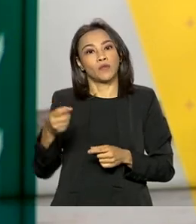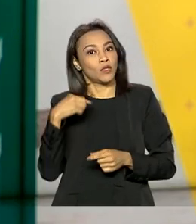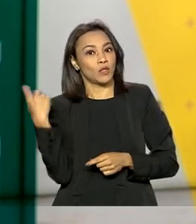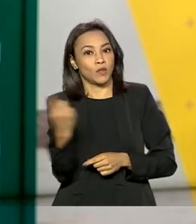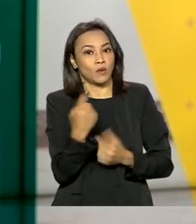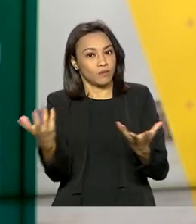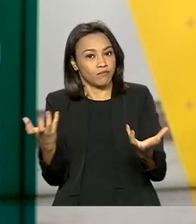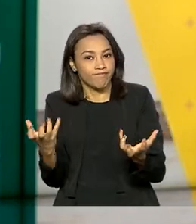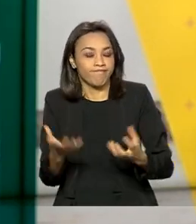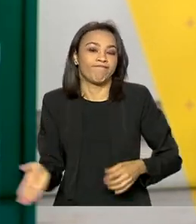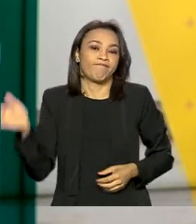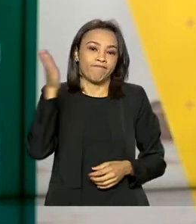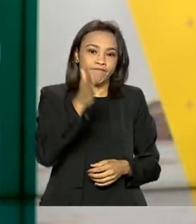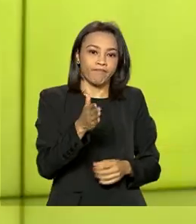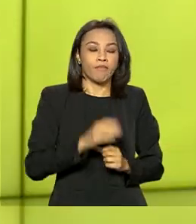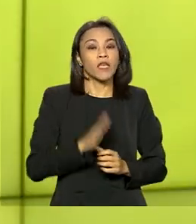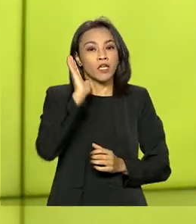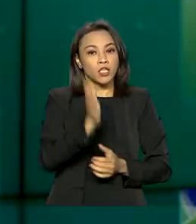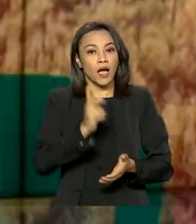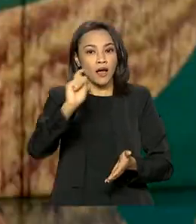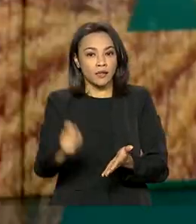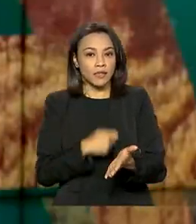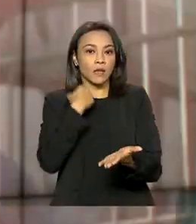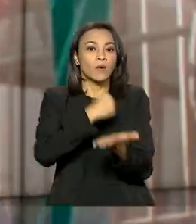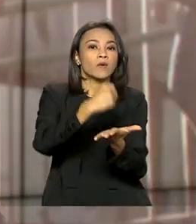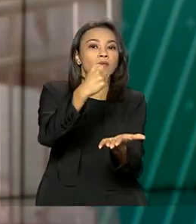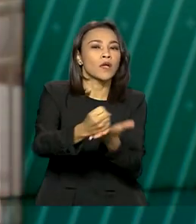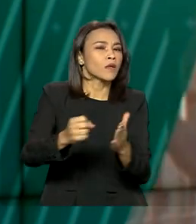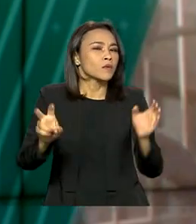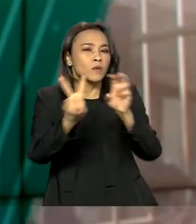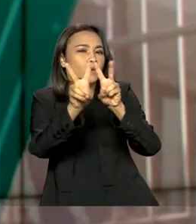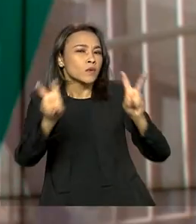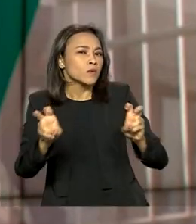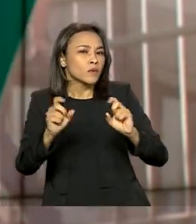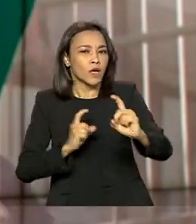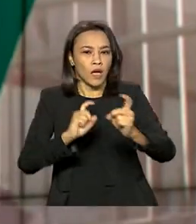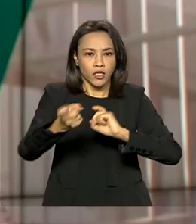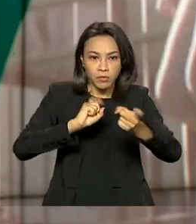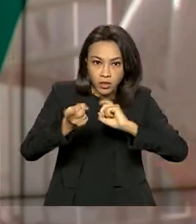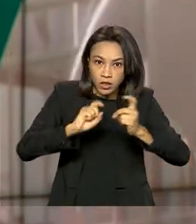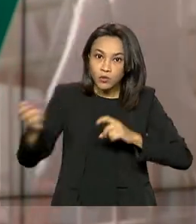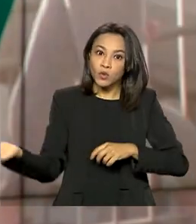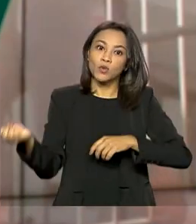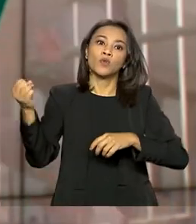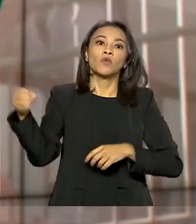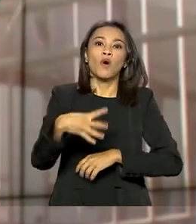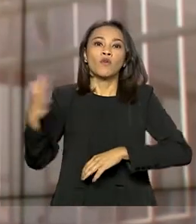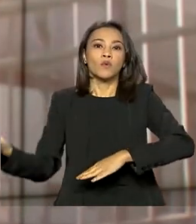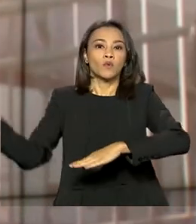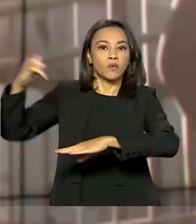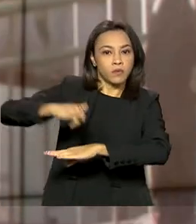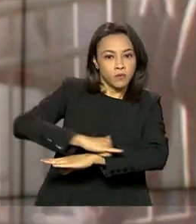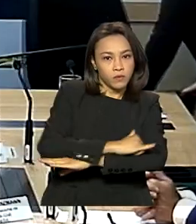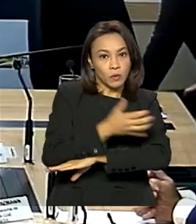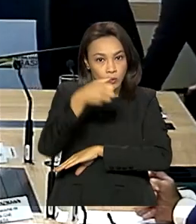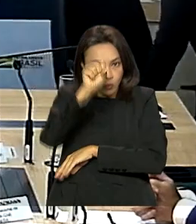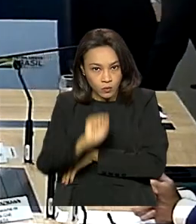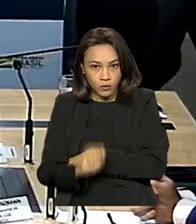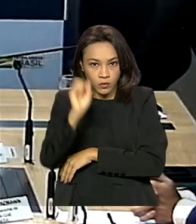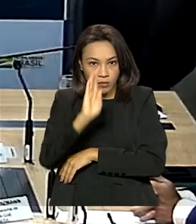Foi assinado o contrato que vai permitir a administração de nove aeroportos na região sul do país.